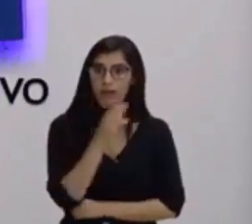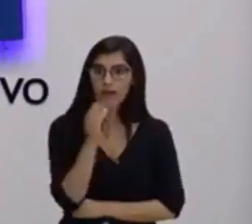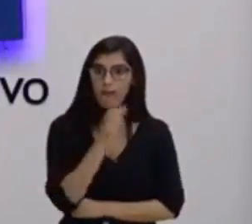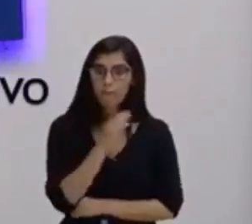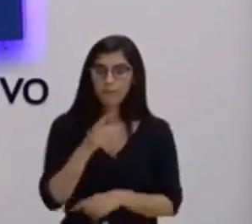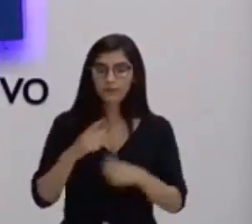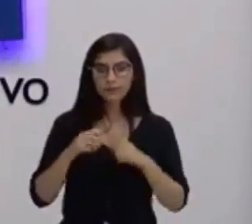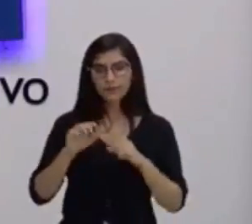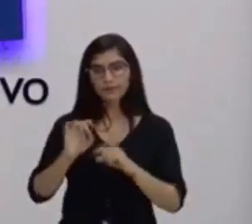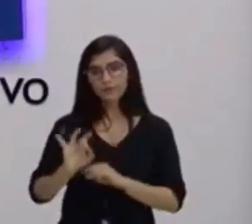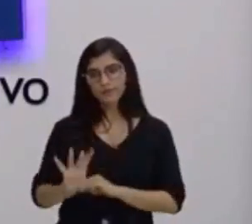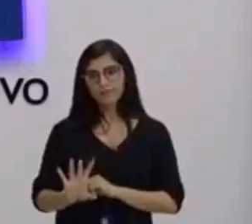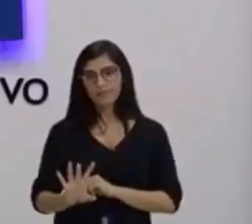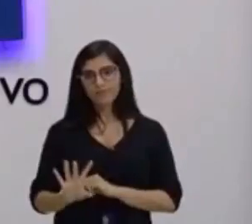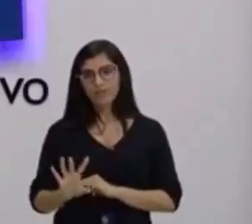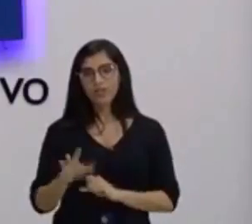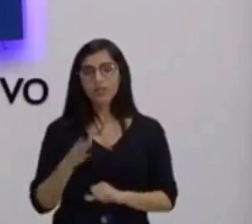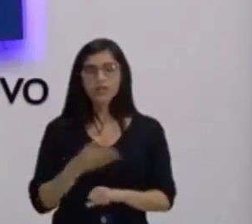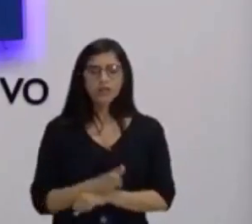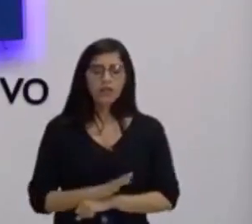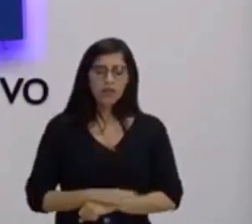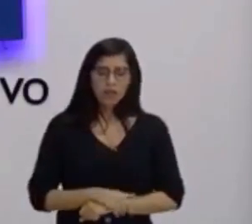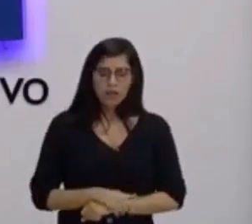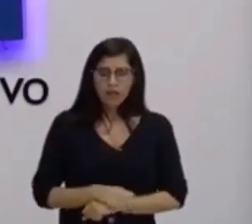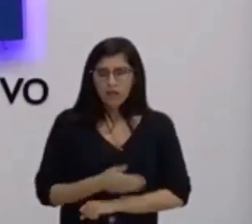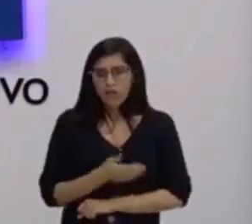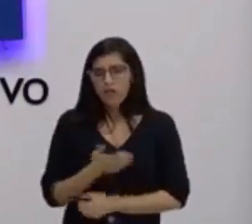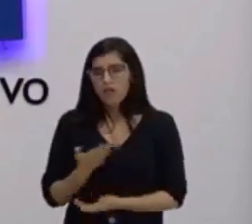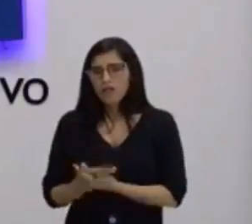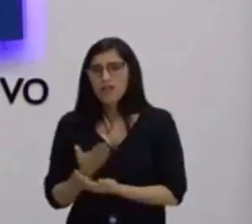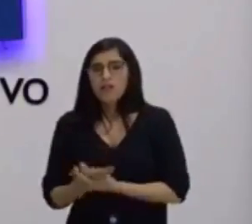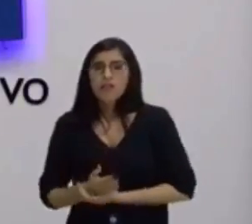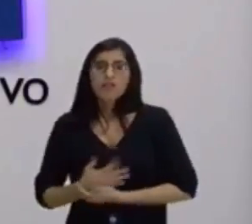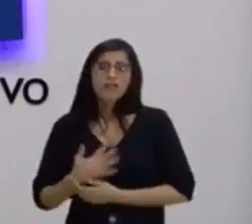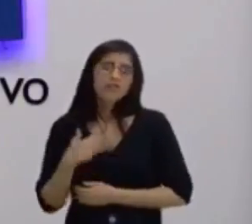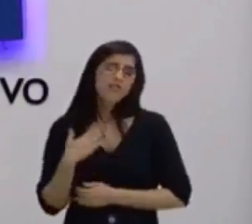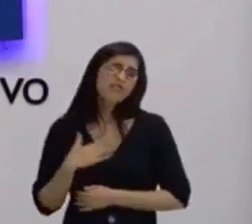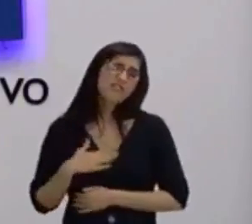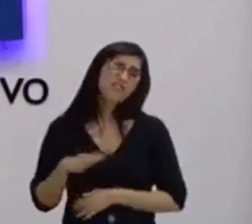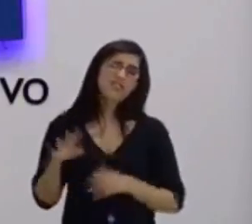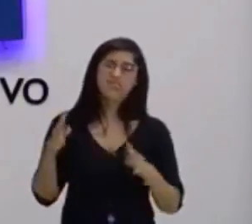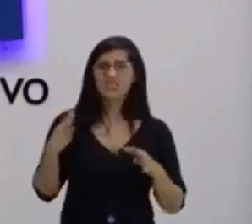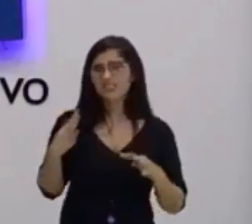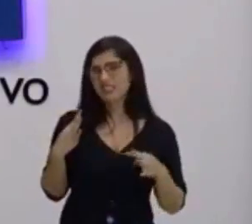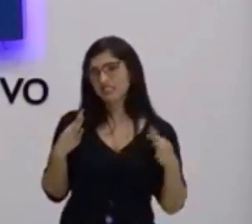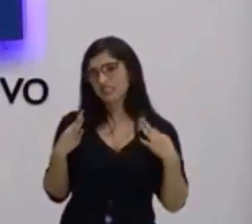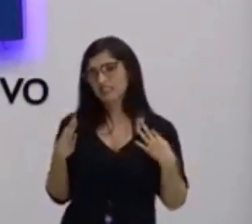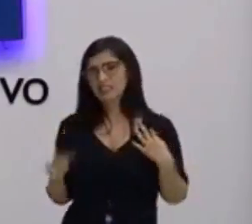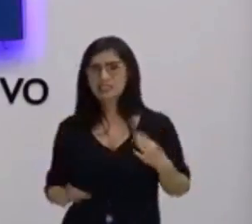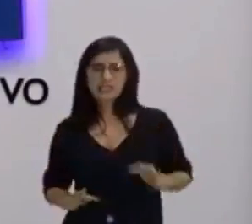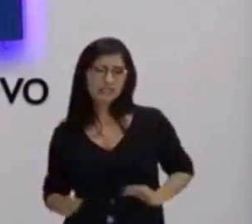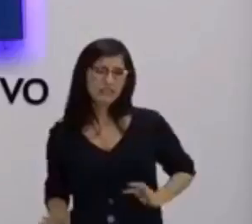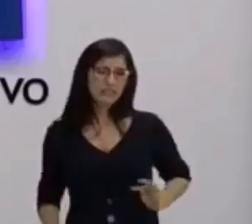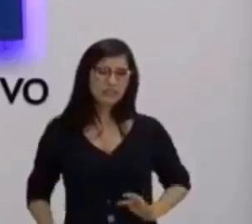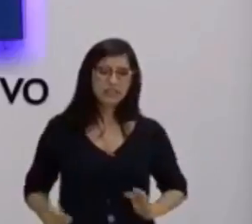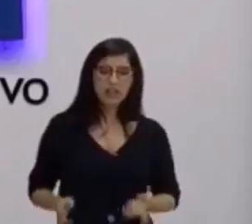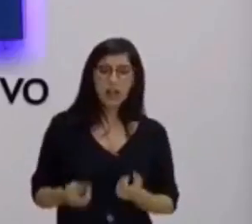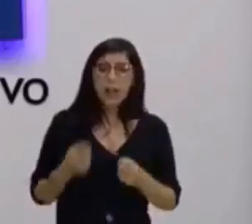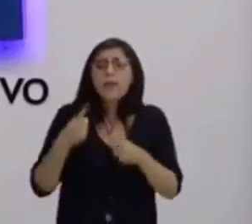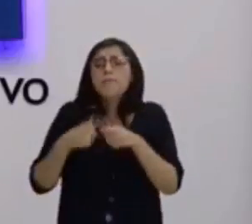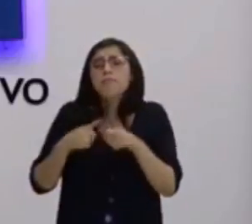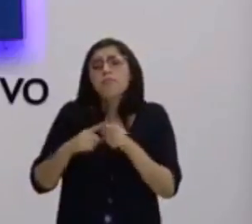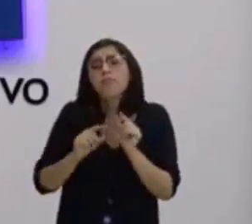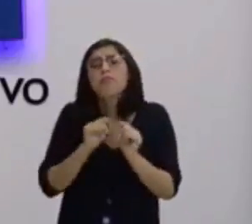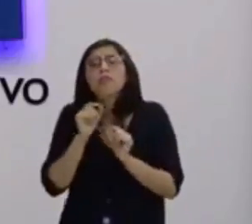que ele entrou na aula todo cabisbaixo, né? Entrou todo dolorido. E ele perguntou, por que estava acontecendo